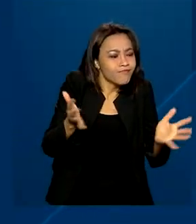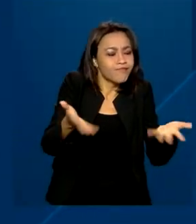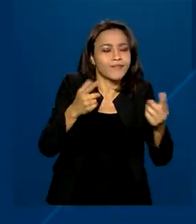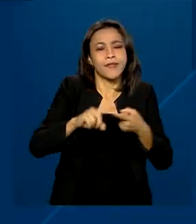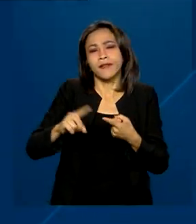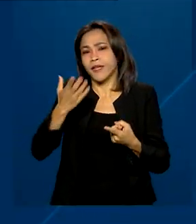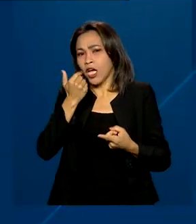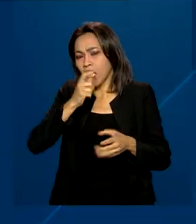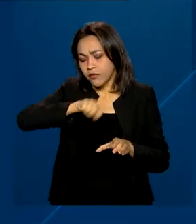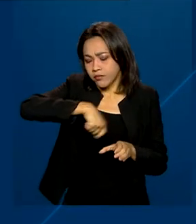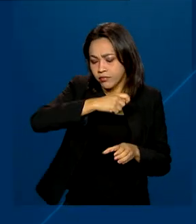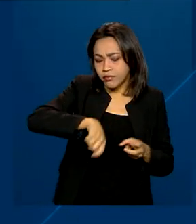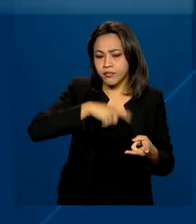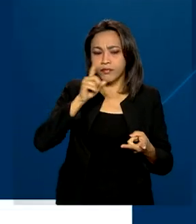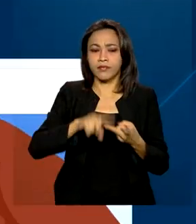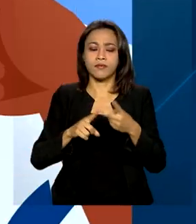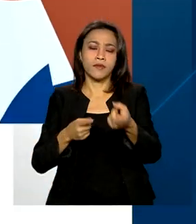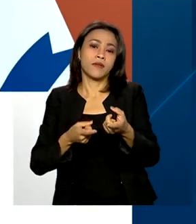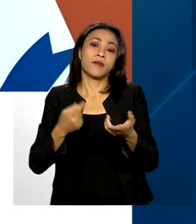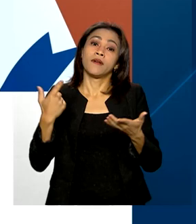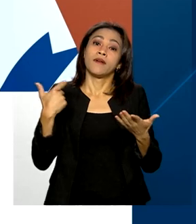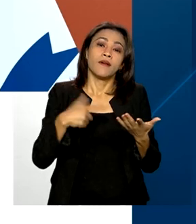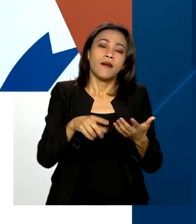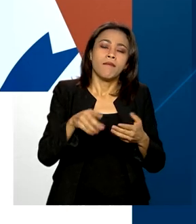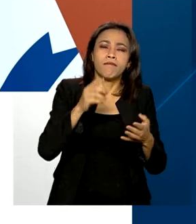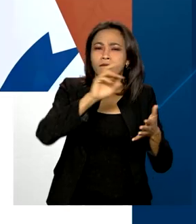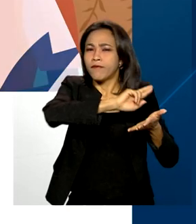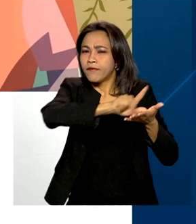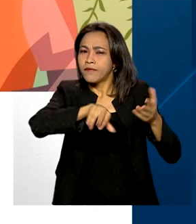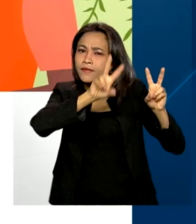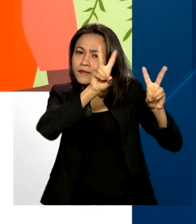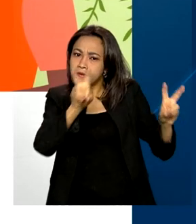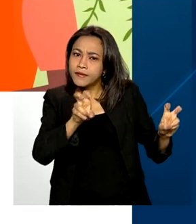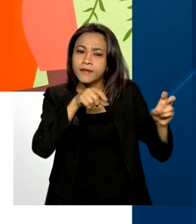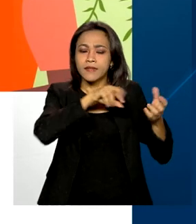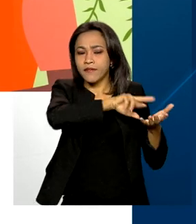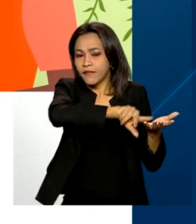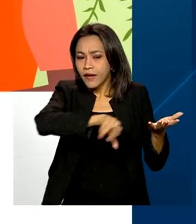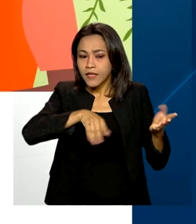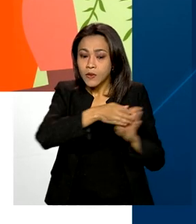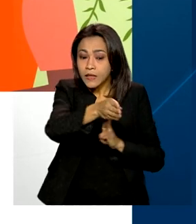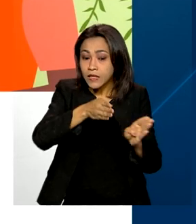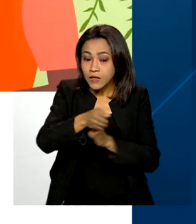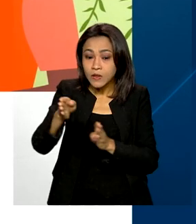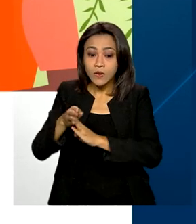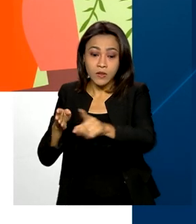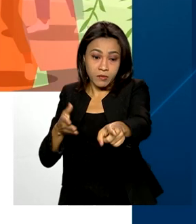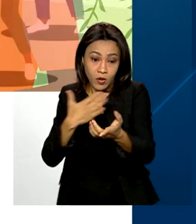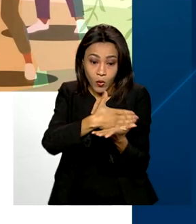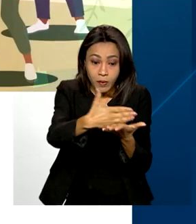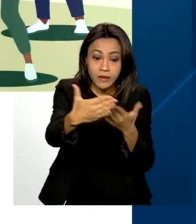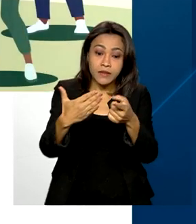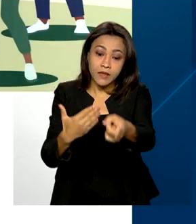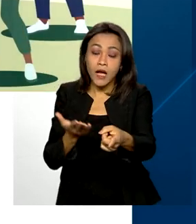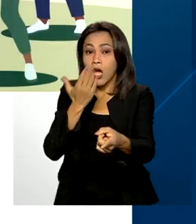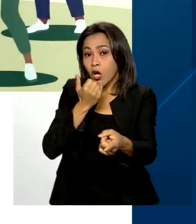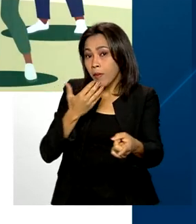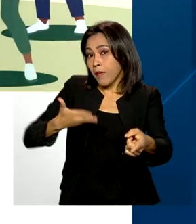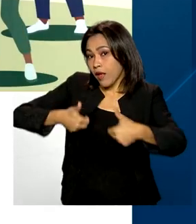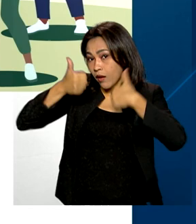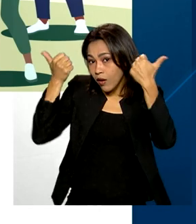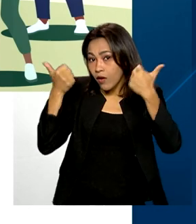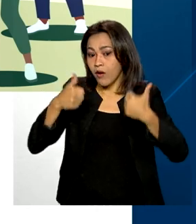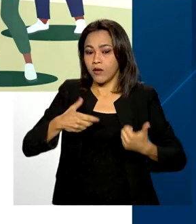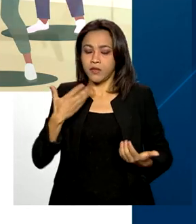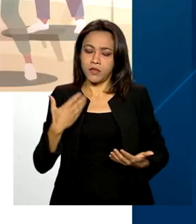matérias, vídeos e podcasts para quem quer começar ou recomeçar a atividade física, comer melhor, ter um peso mais